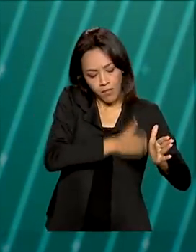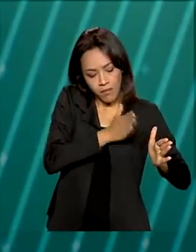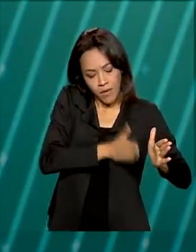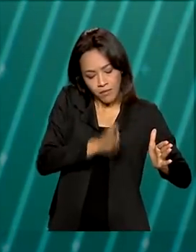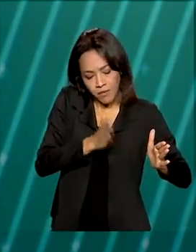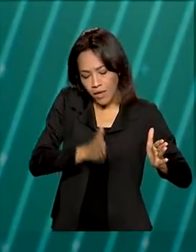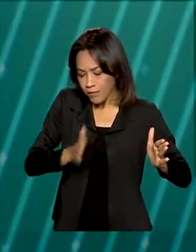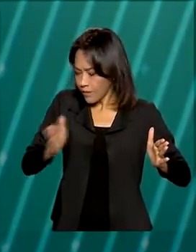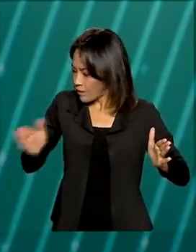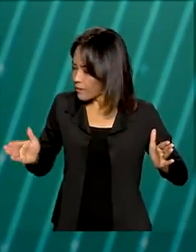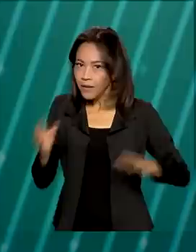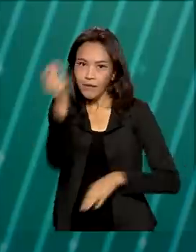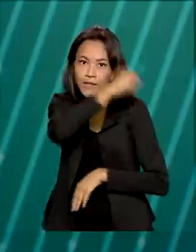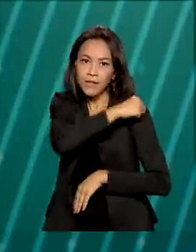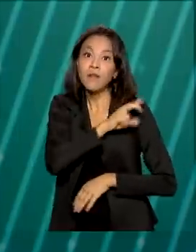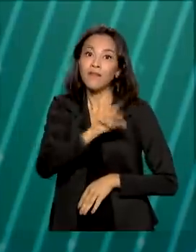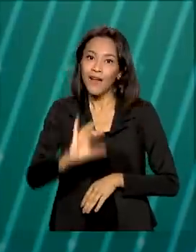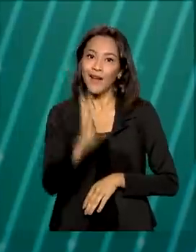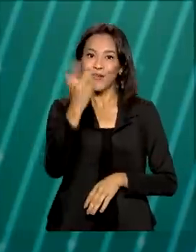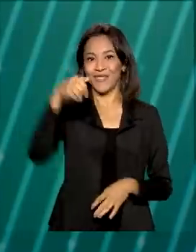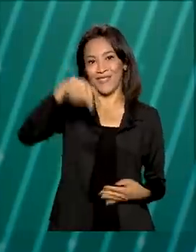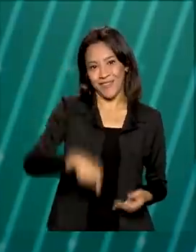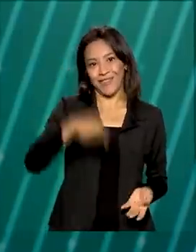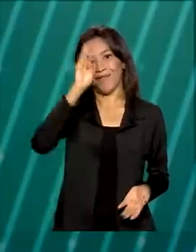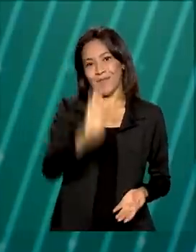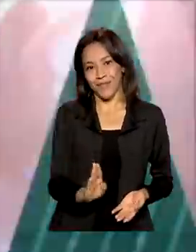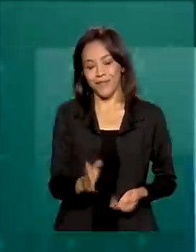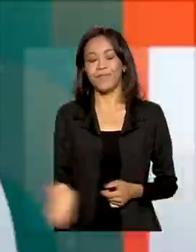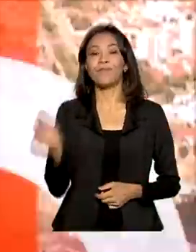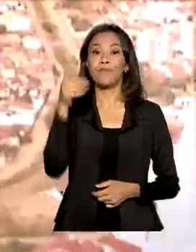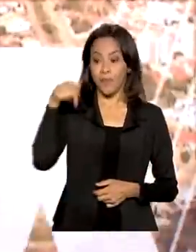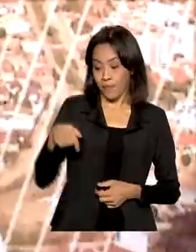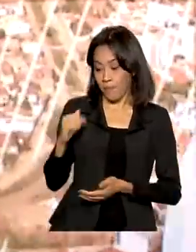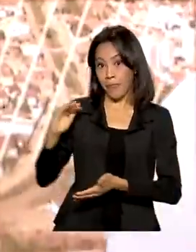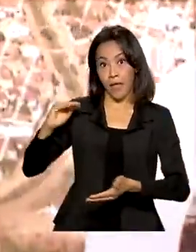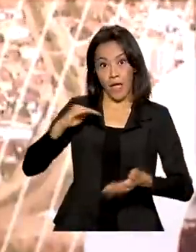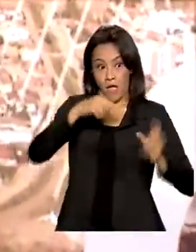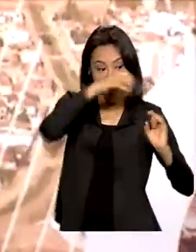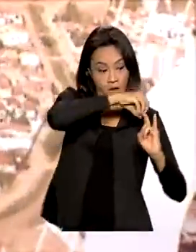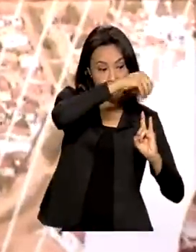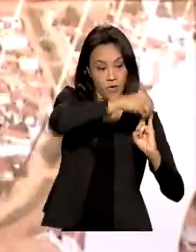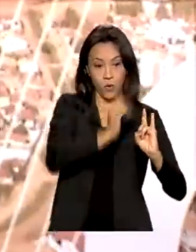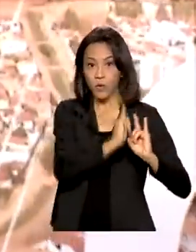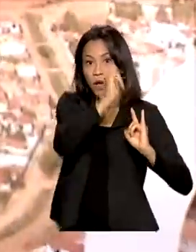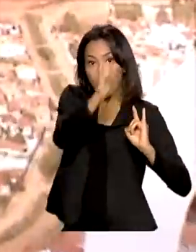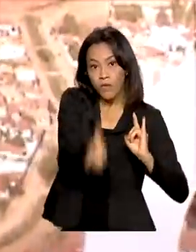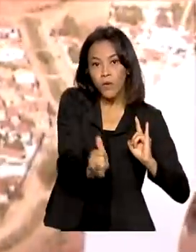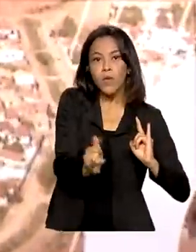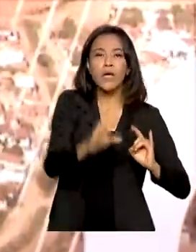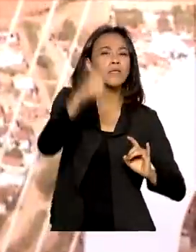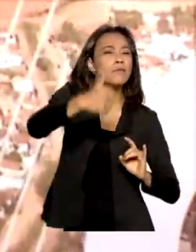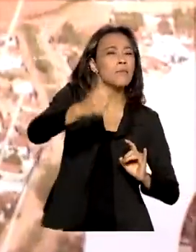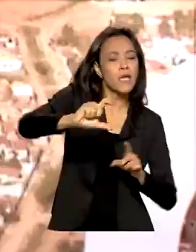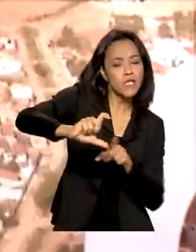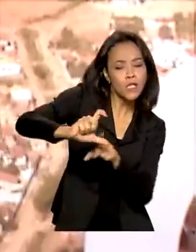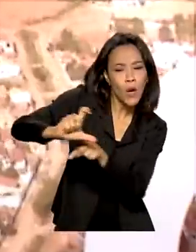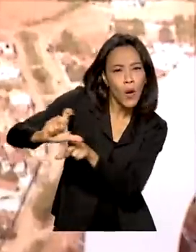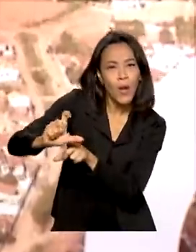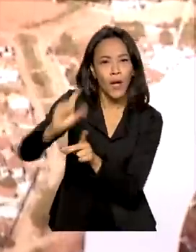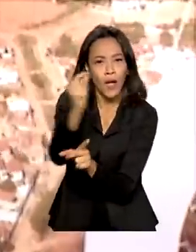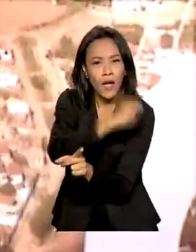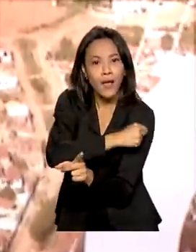produção do imunizante vão ocorrer aqui no Brasil. Segundo a Fiocruz, a previsão é de que as primeiras doses do imunizante